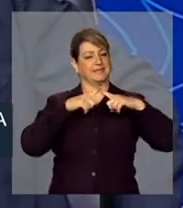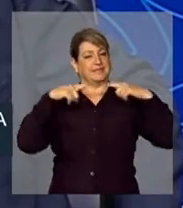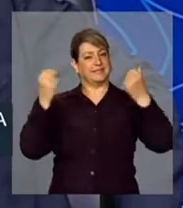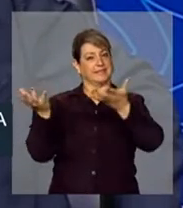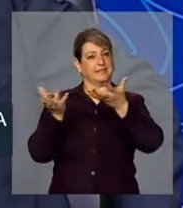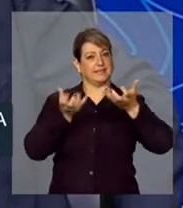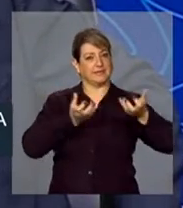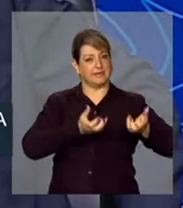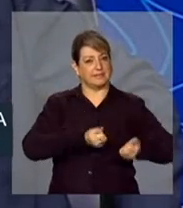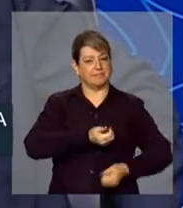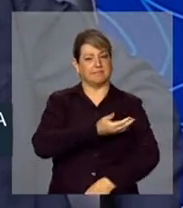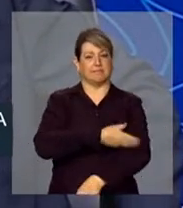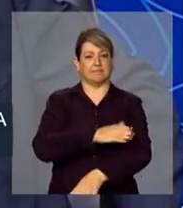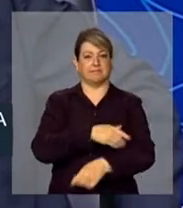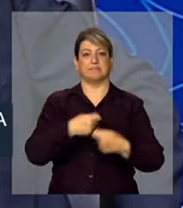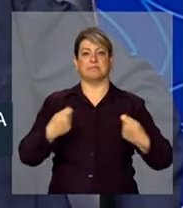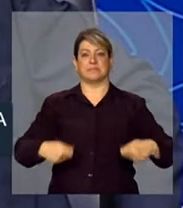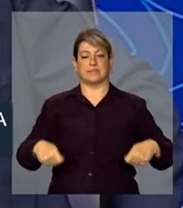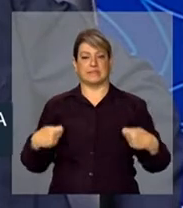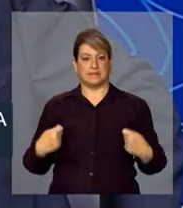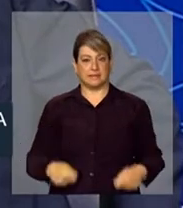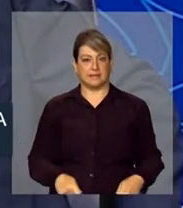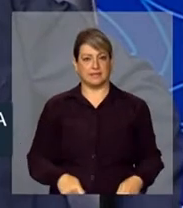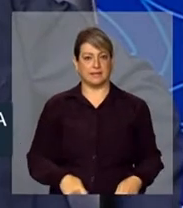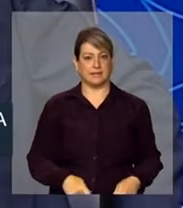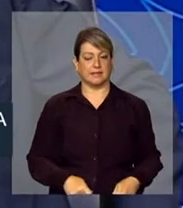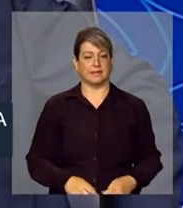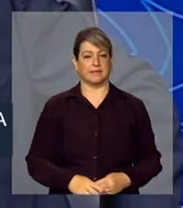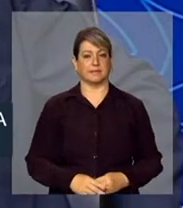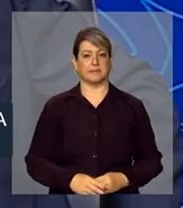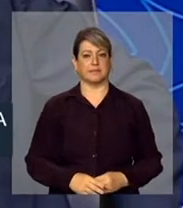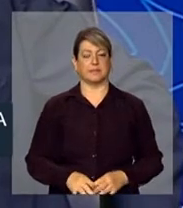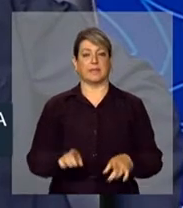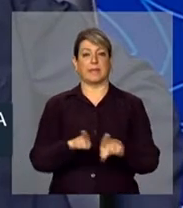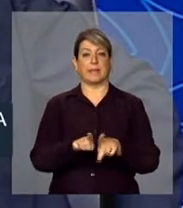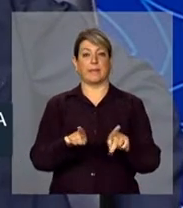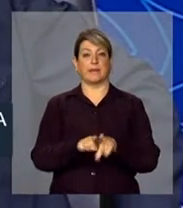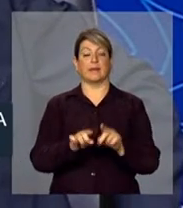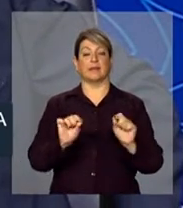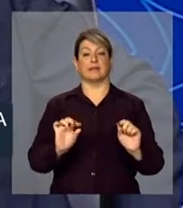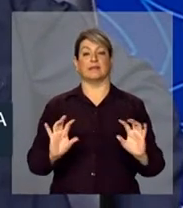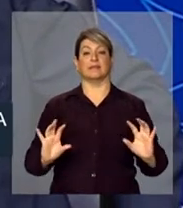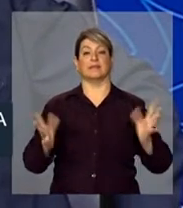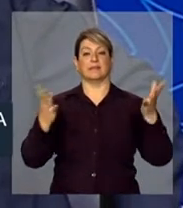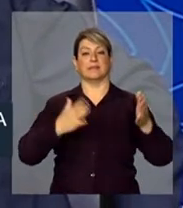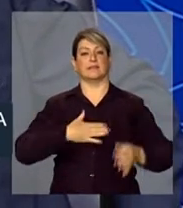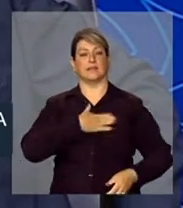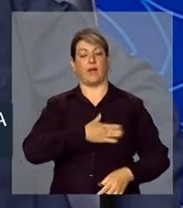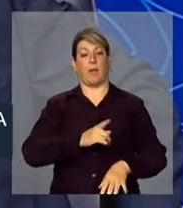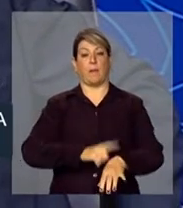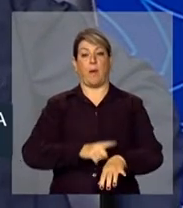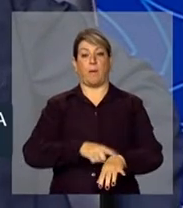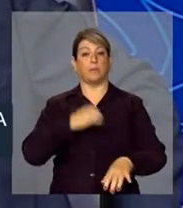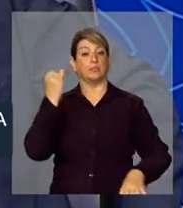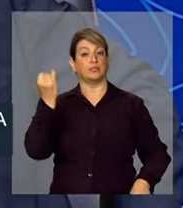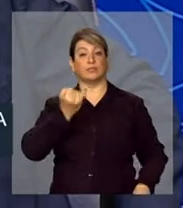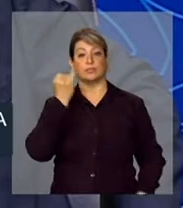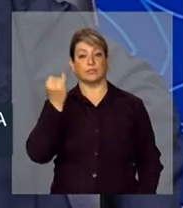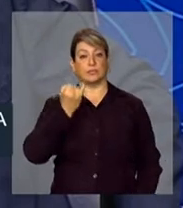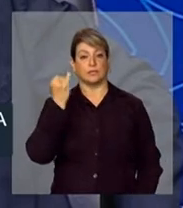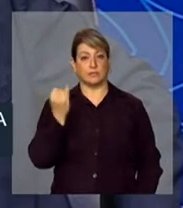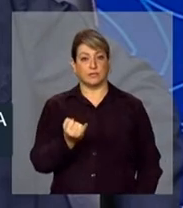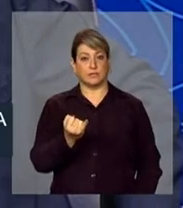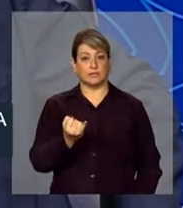Confederações e para a Copa do Mundo e de celebração de um momento importante, do